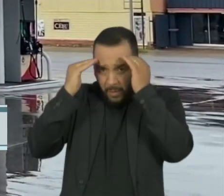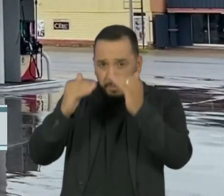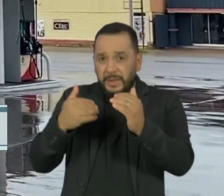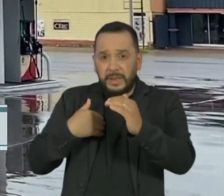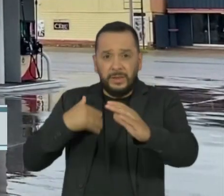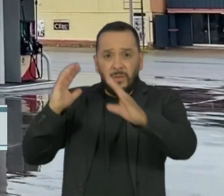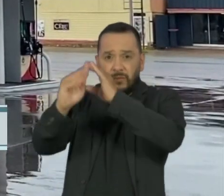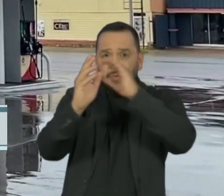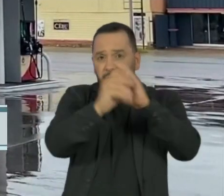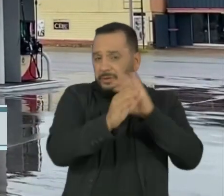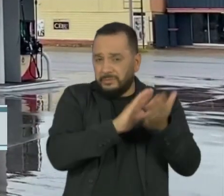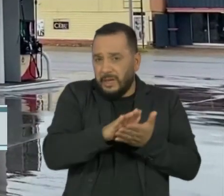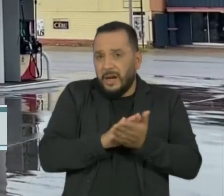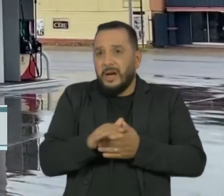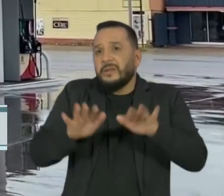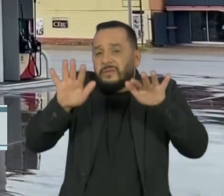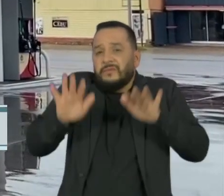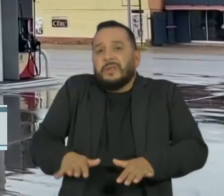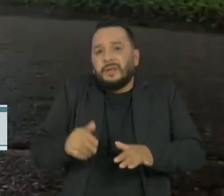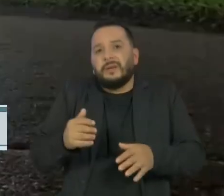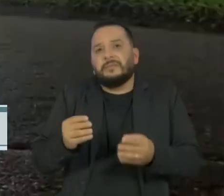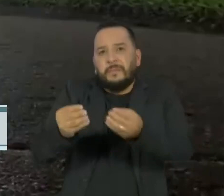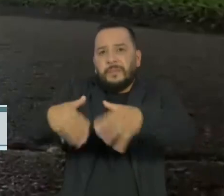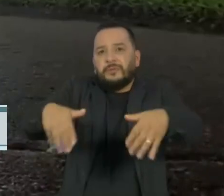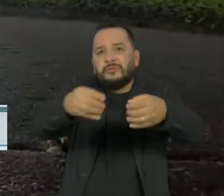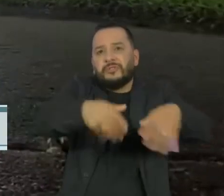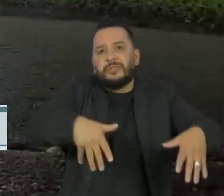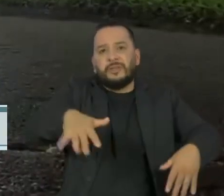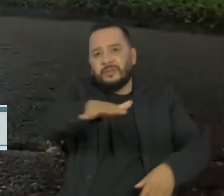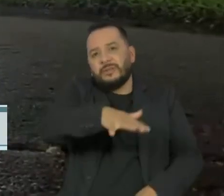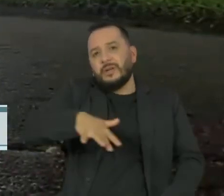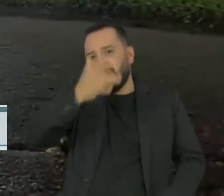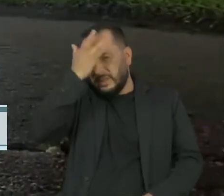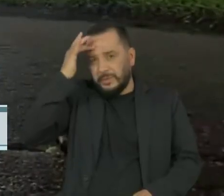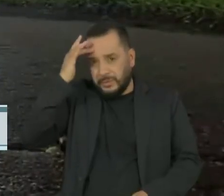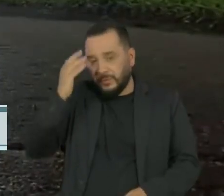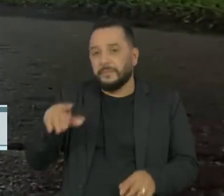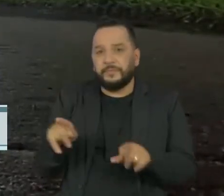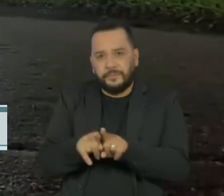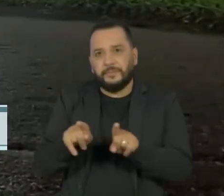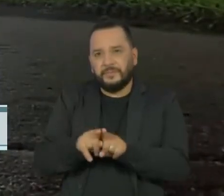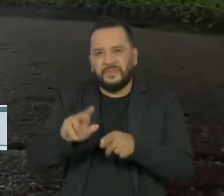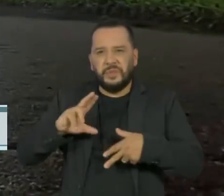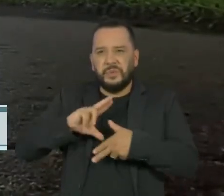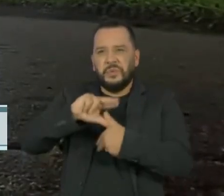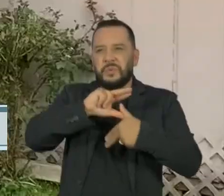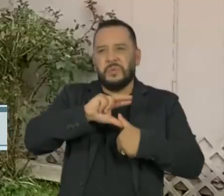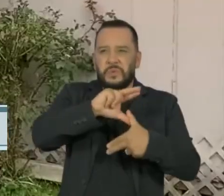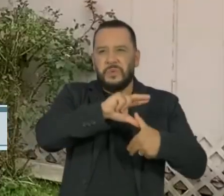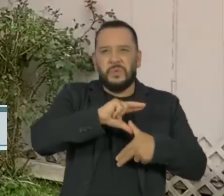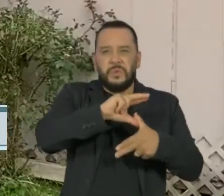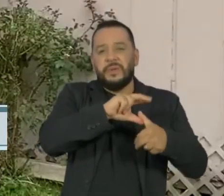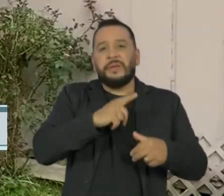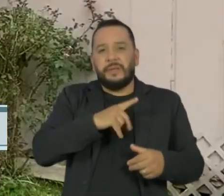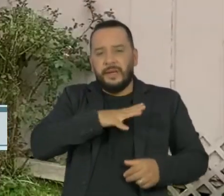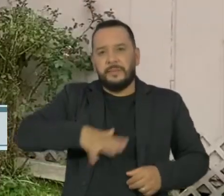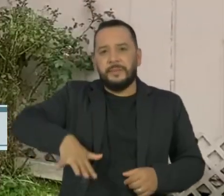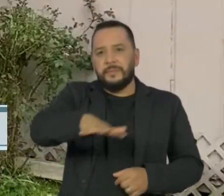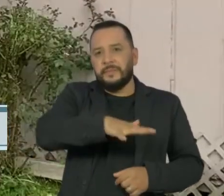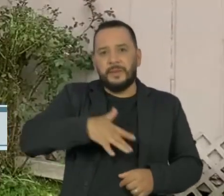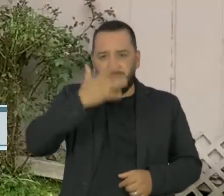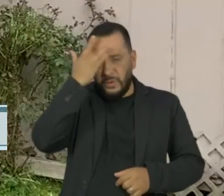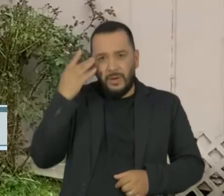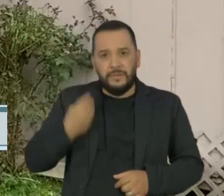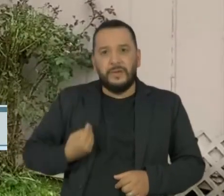esvaziar a área dadas pelo governo. A região, no caminho de Laura, tem mais de 4 milhões de habitantes,